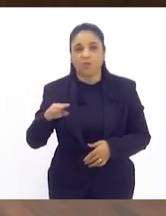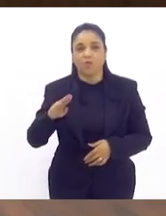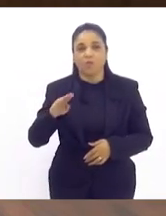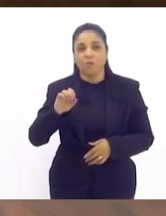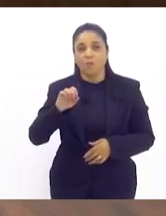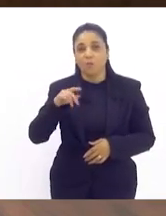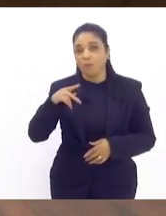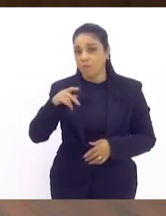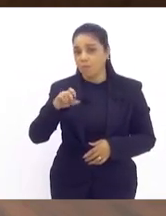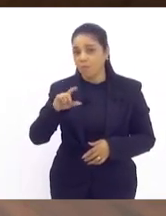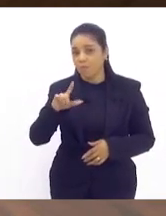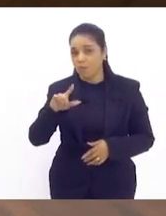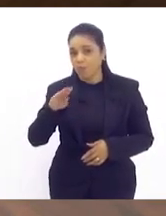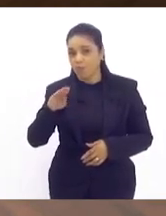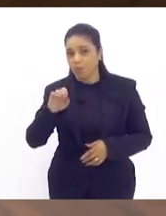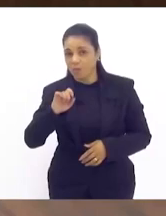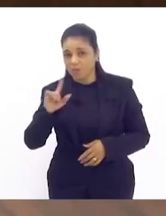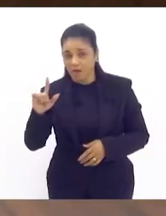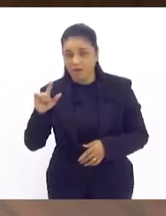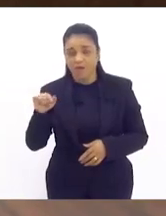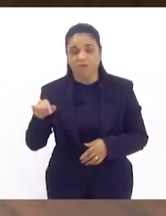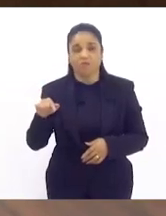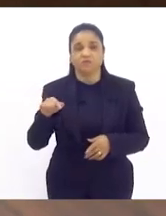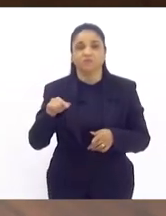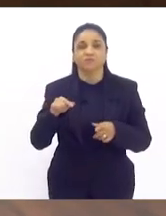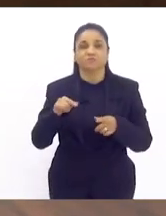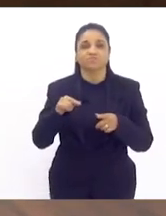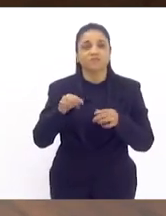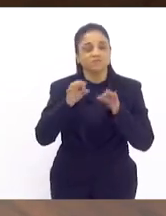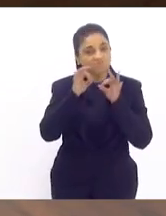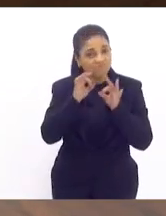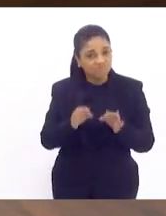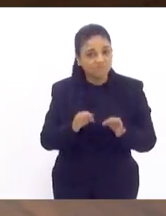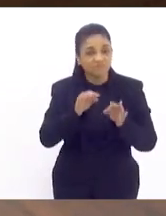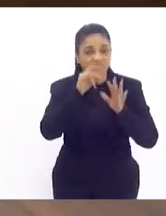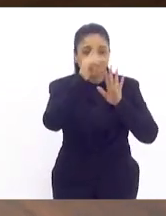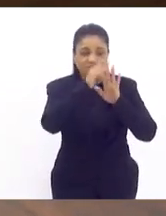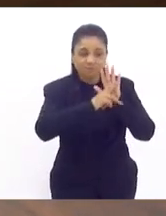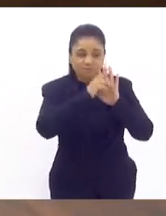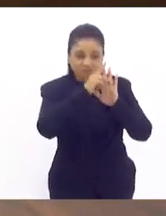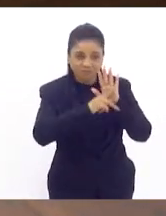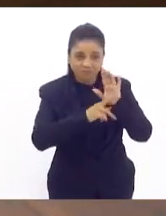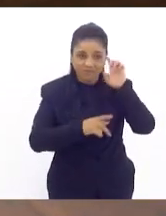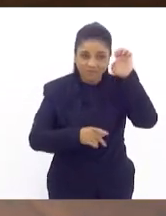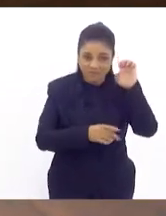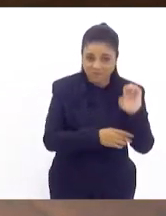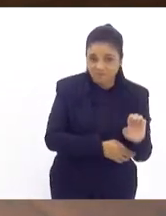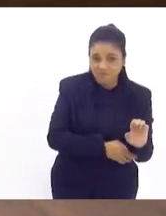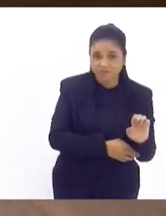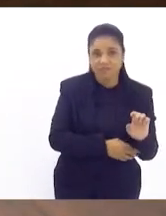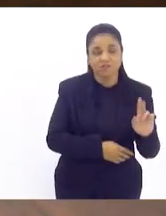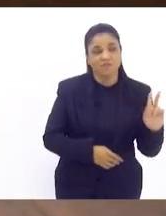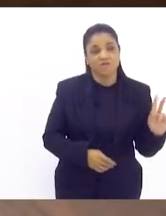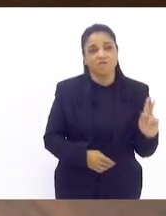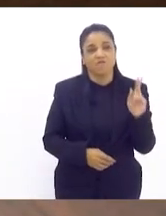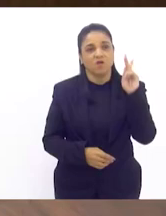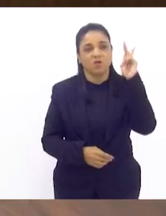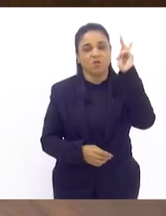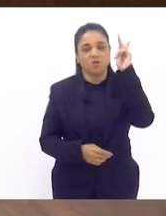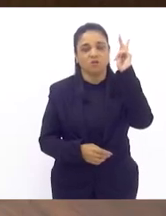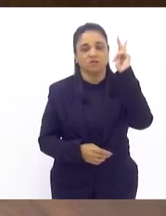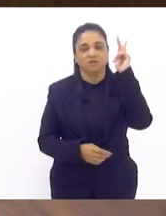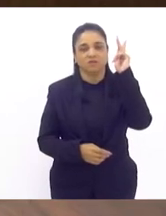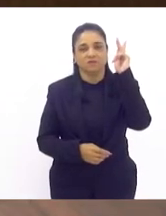então tenham a certeza de que nós da esquerda que valorizamos o servidor